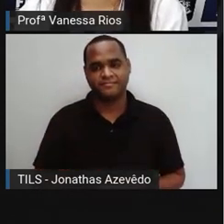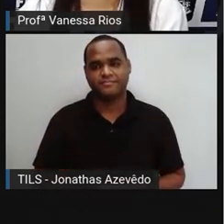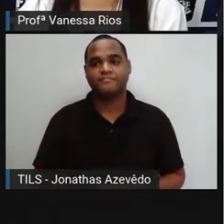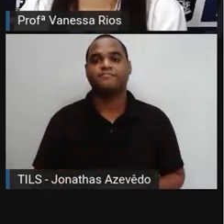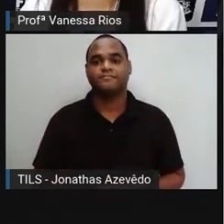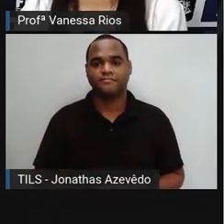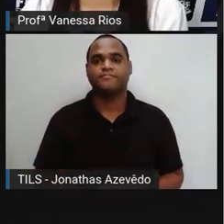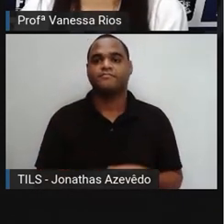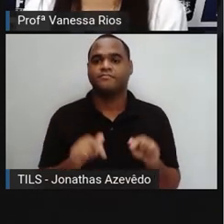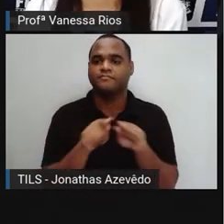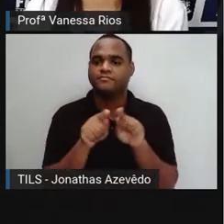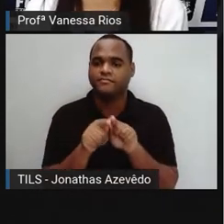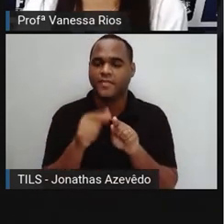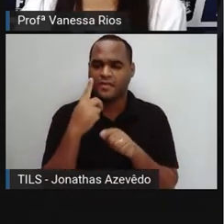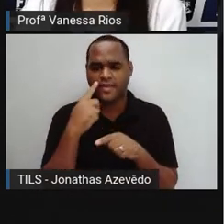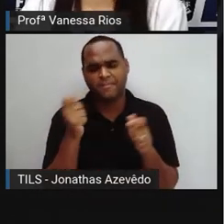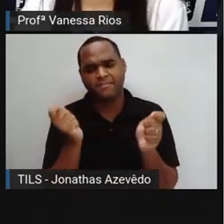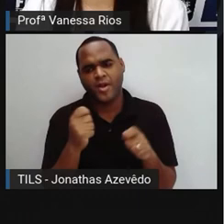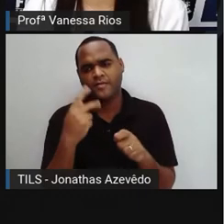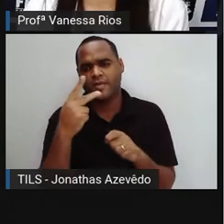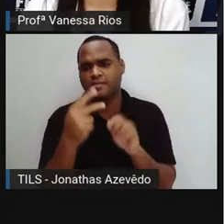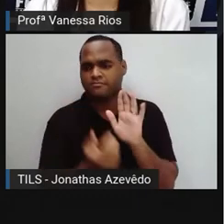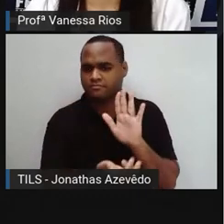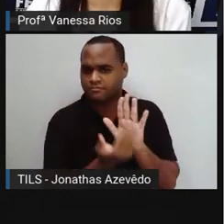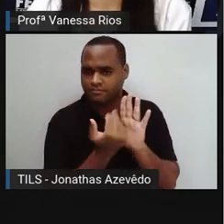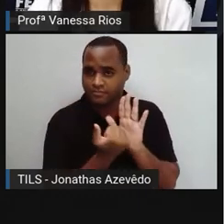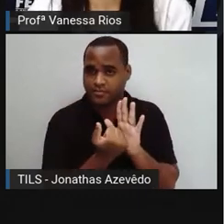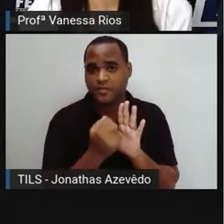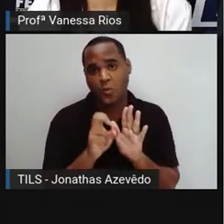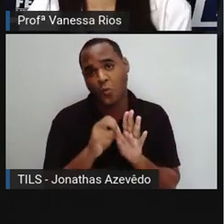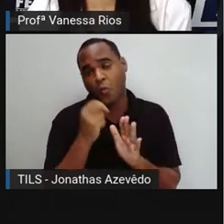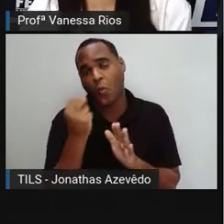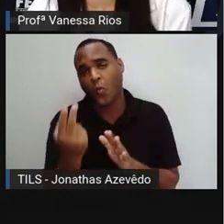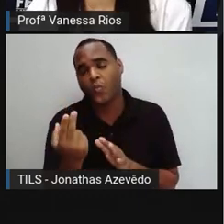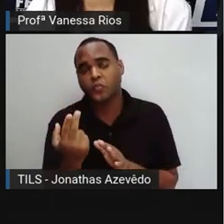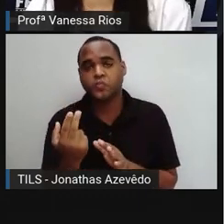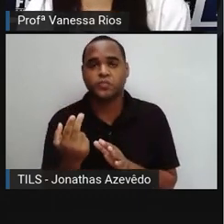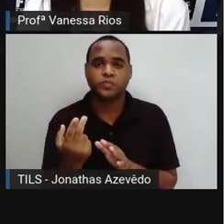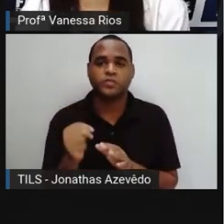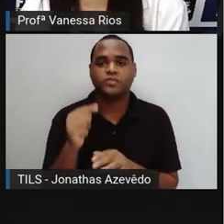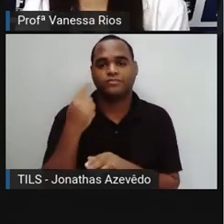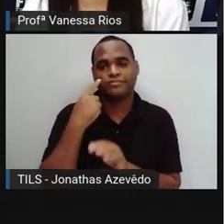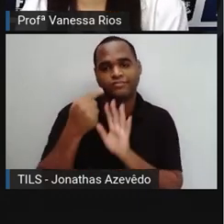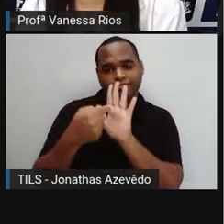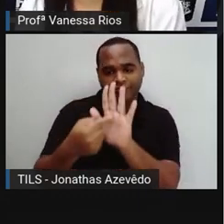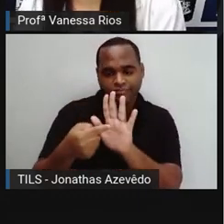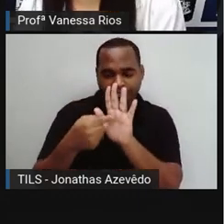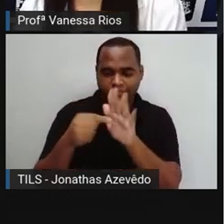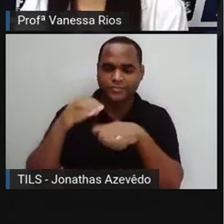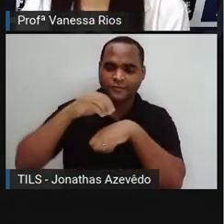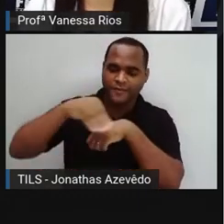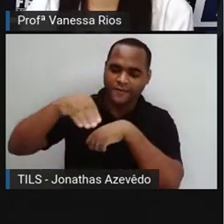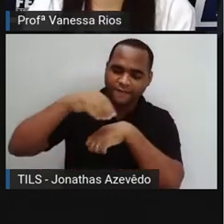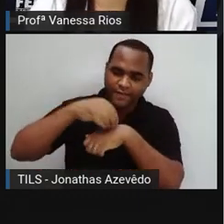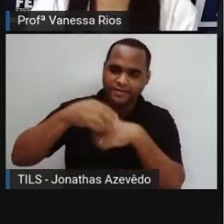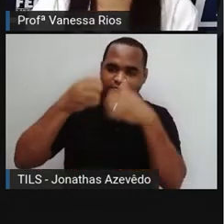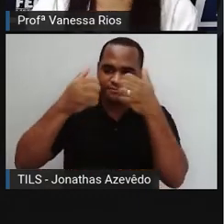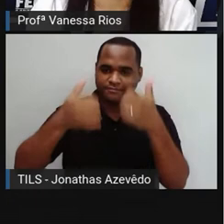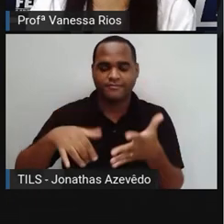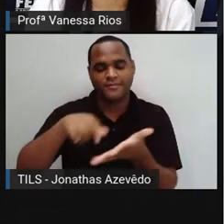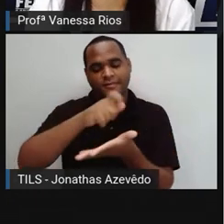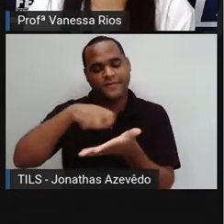E aí se você tivesse que descrever ou trazer ali informações de forma